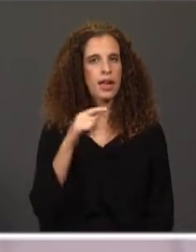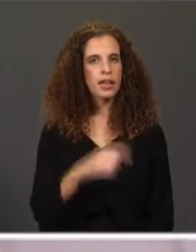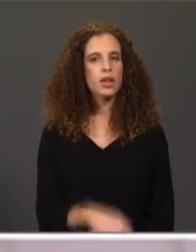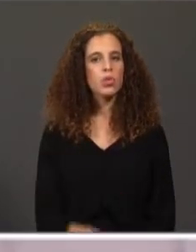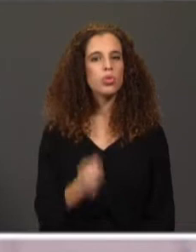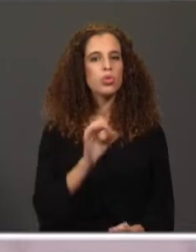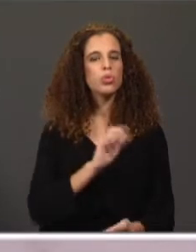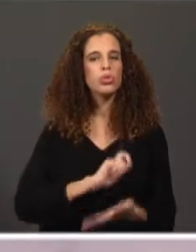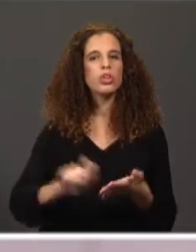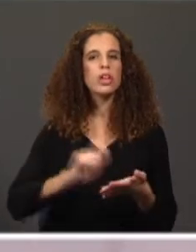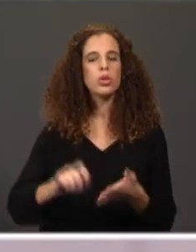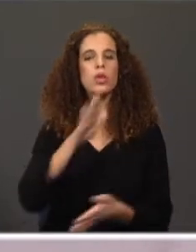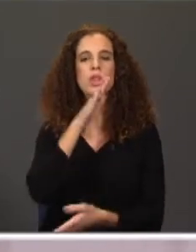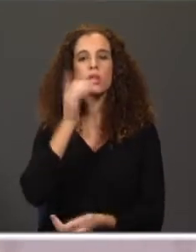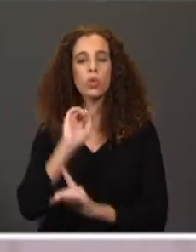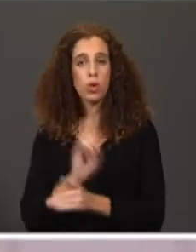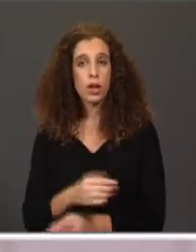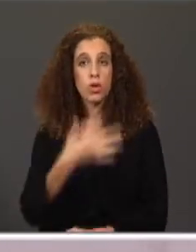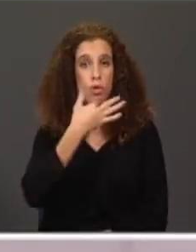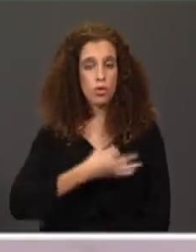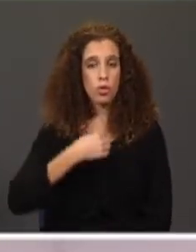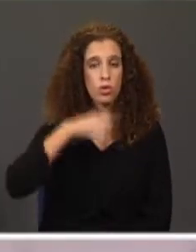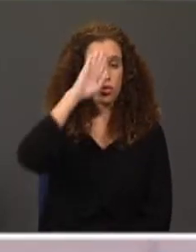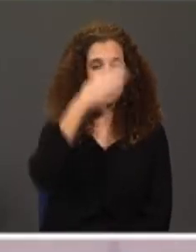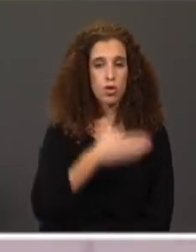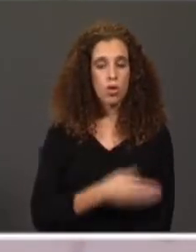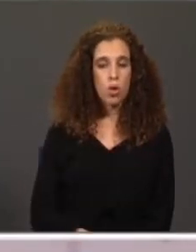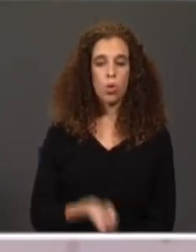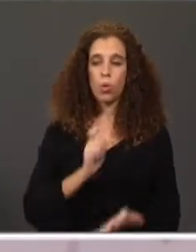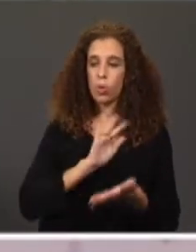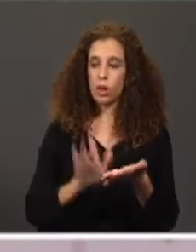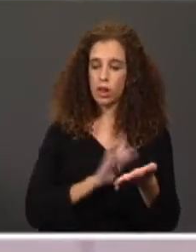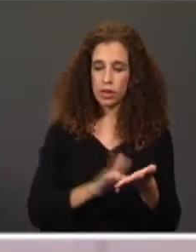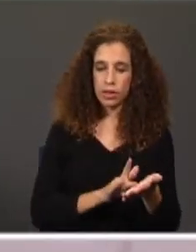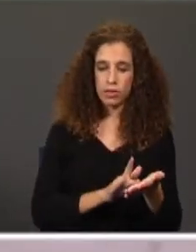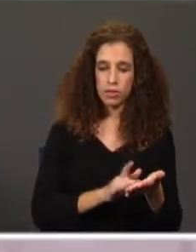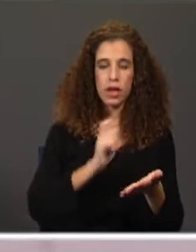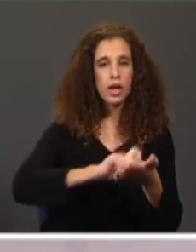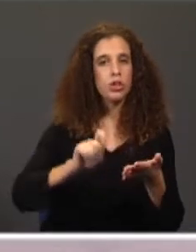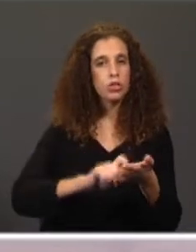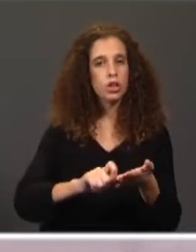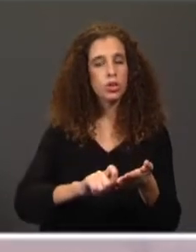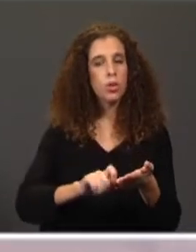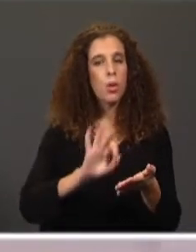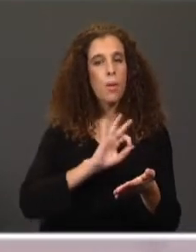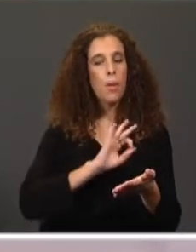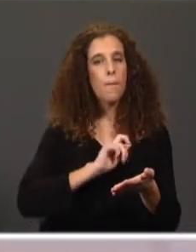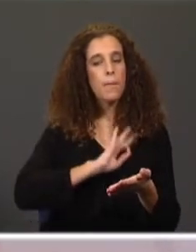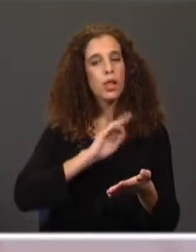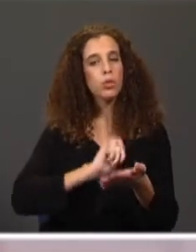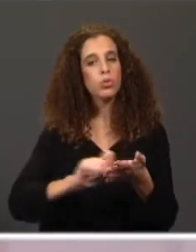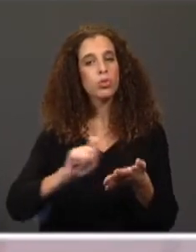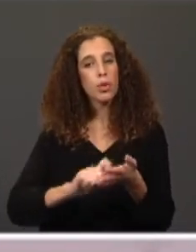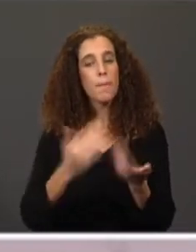Confirma-nos aquilo que nós já sabemos. O livro é escrito pelo autor, mas só se concretiza efetivamente na leitura.